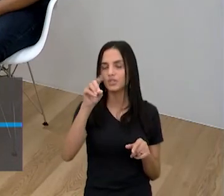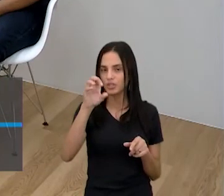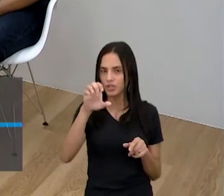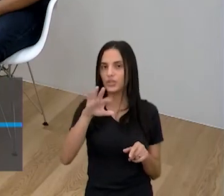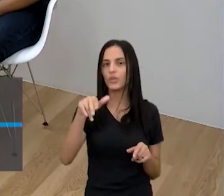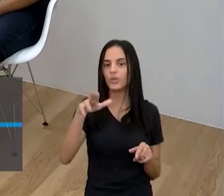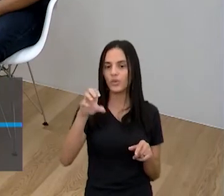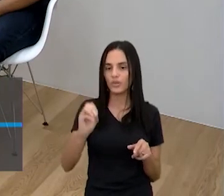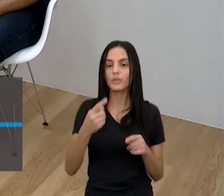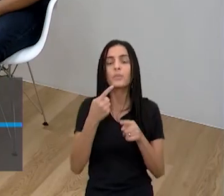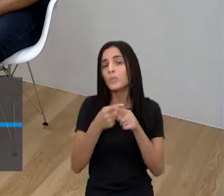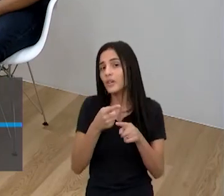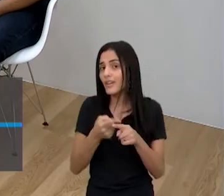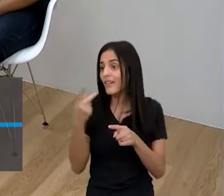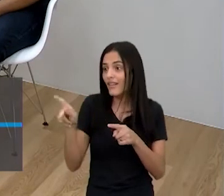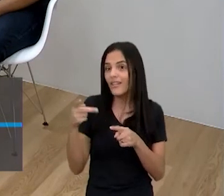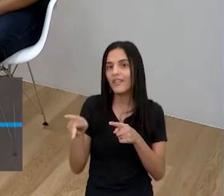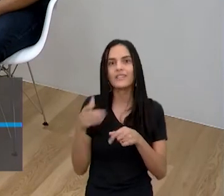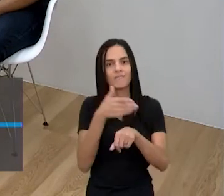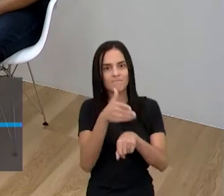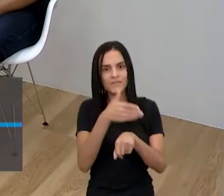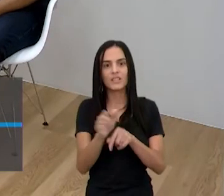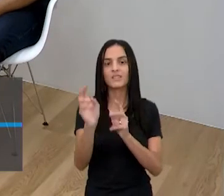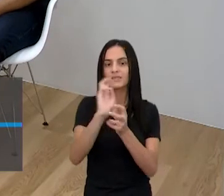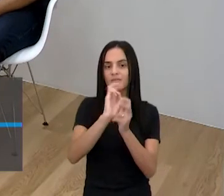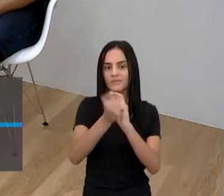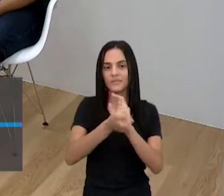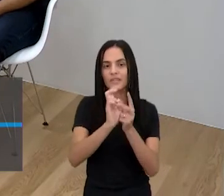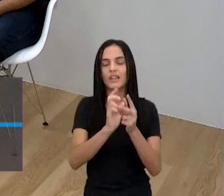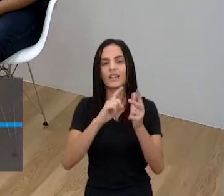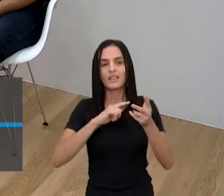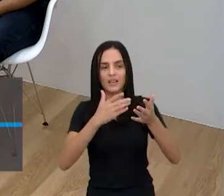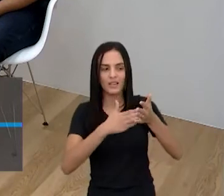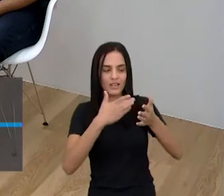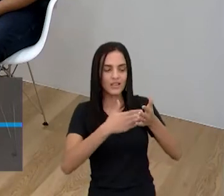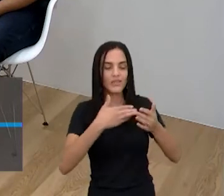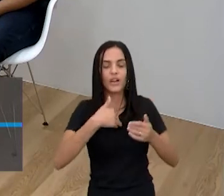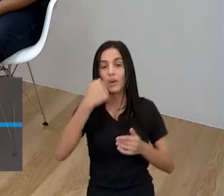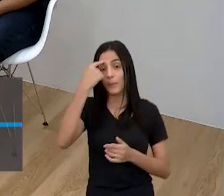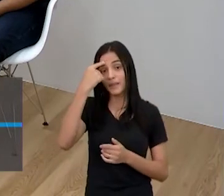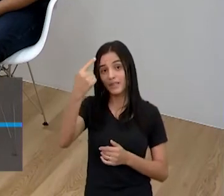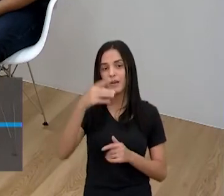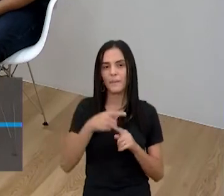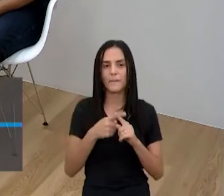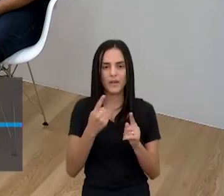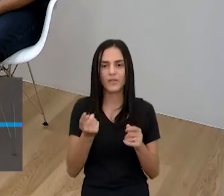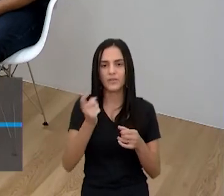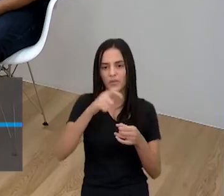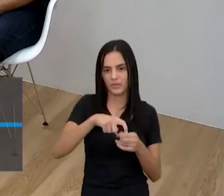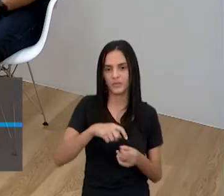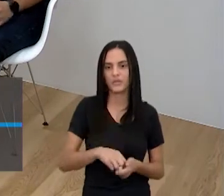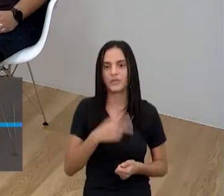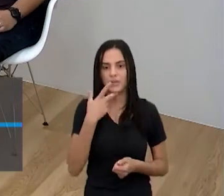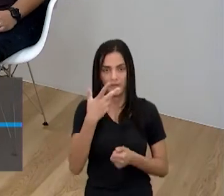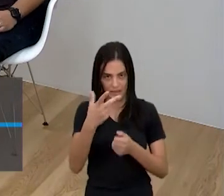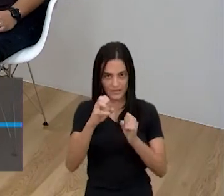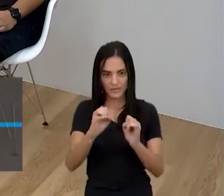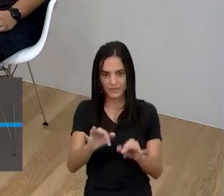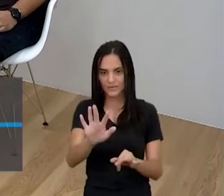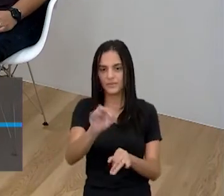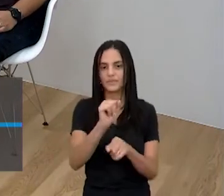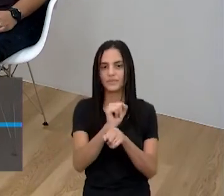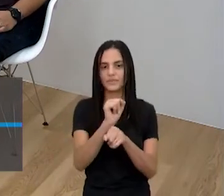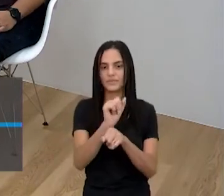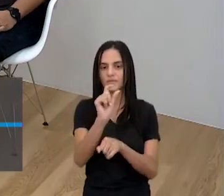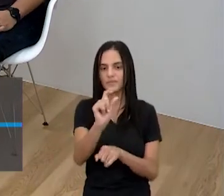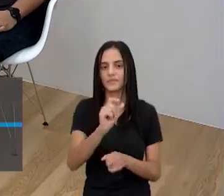E isso tem relatado em alguns livros. Eu pensei no Mauro, eu monto nessa aula. Só que volta. E vou falar uma coisa. Espera, só um instante. Tem um... Calma,